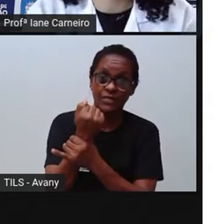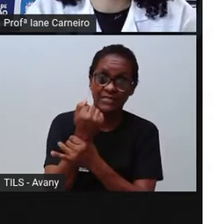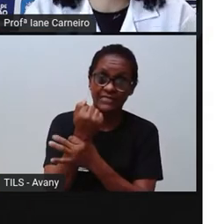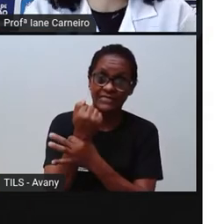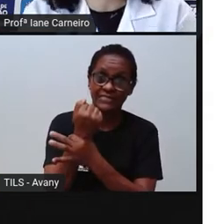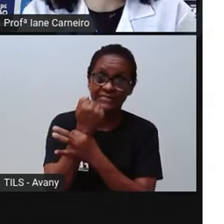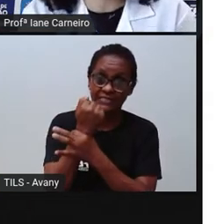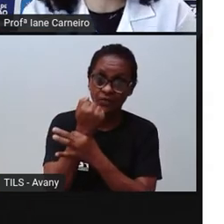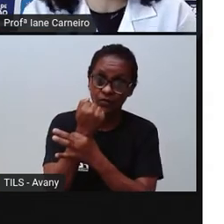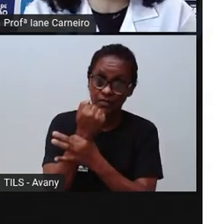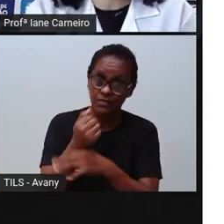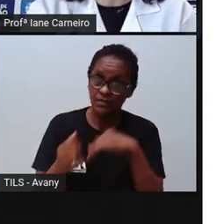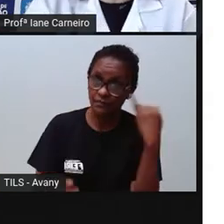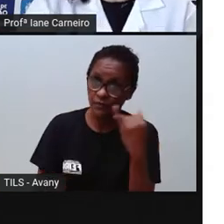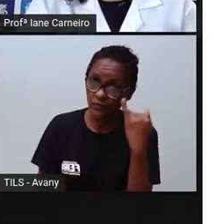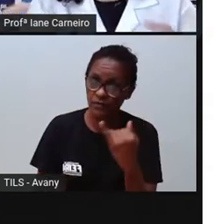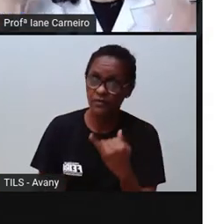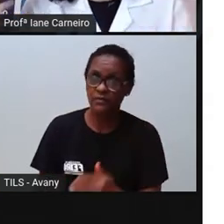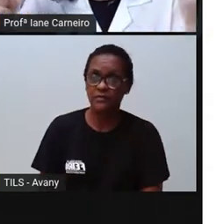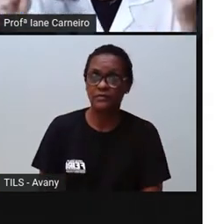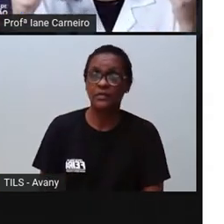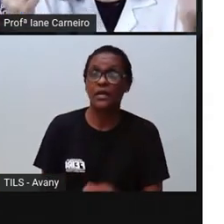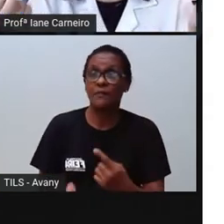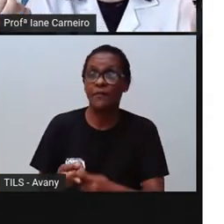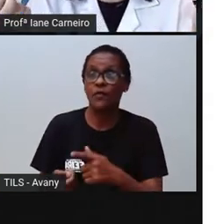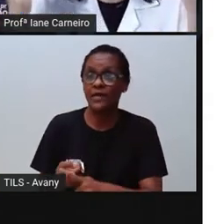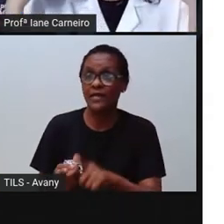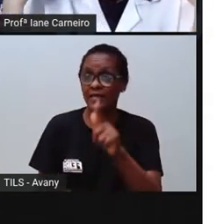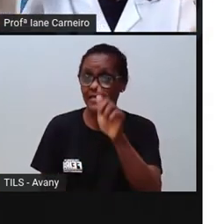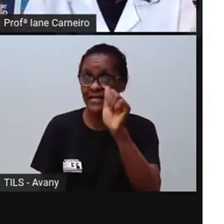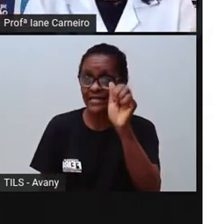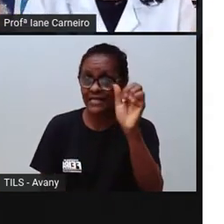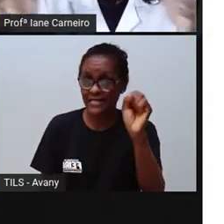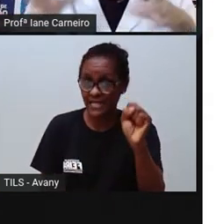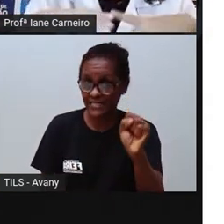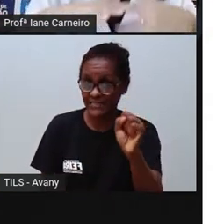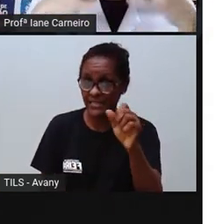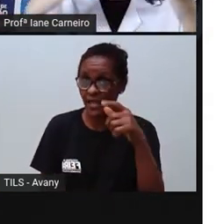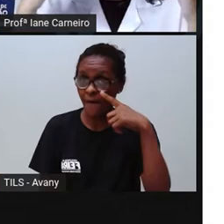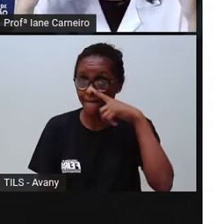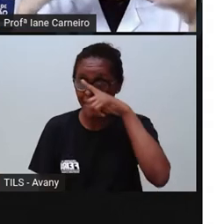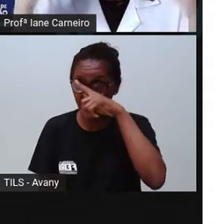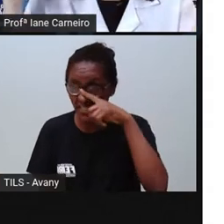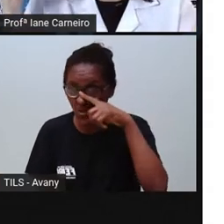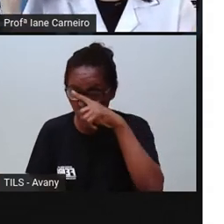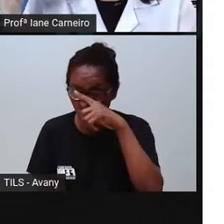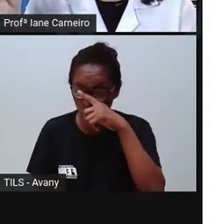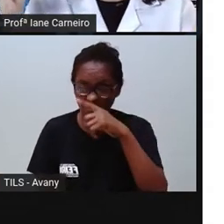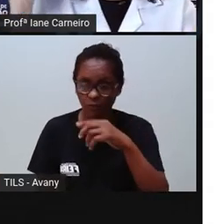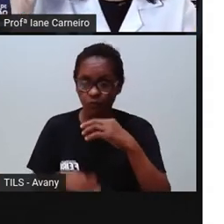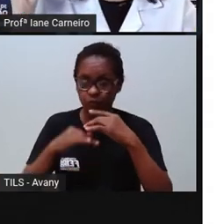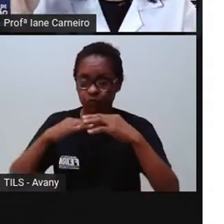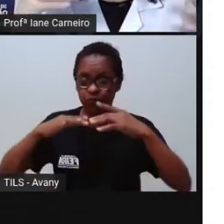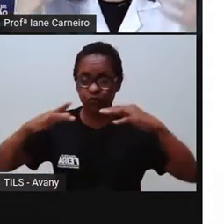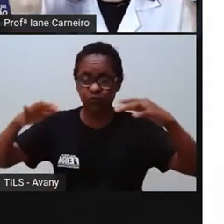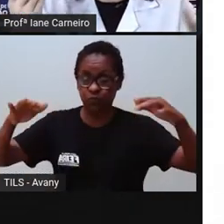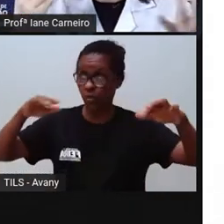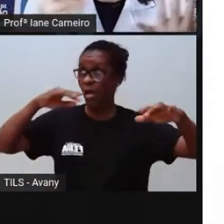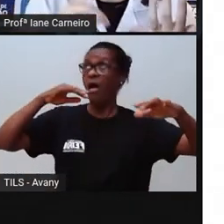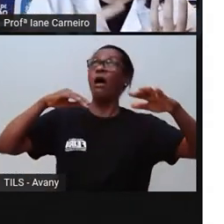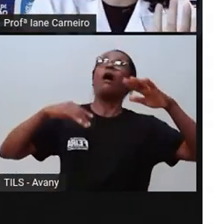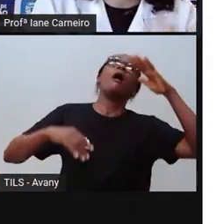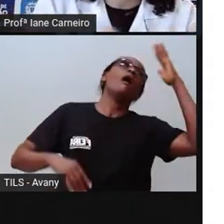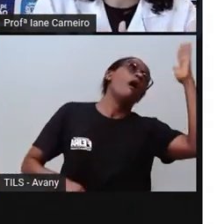gás muito perigoso, né, que ele ajuda a gente a acender o fogão, mas também ele não pode vazar, né, porque senão podem